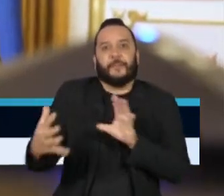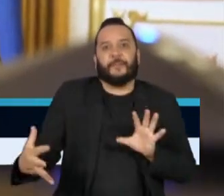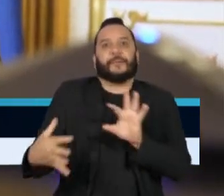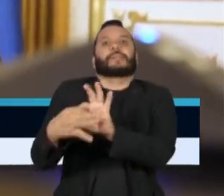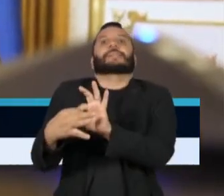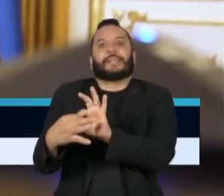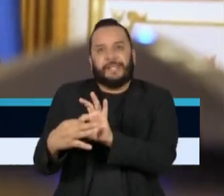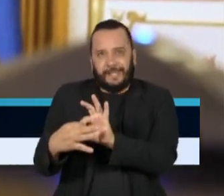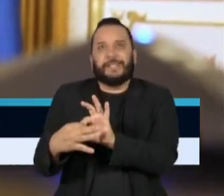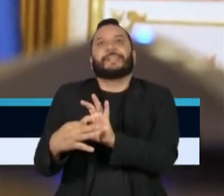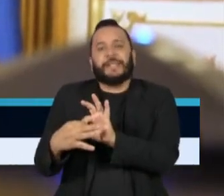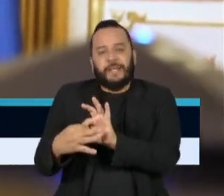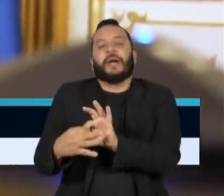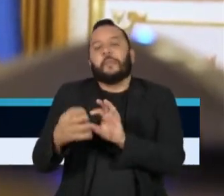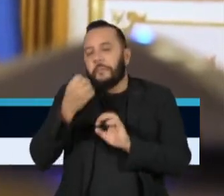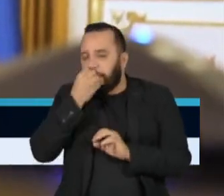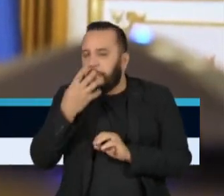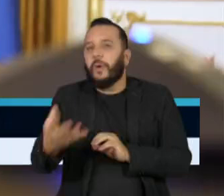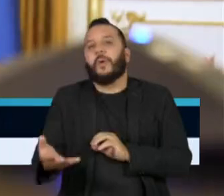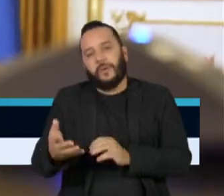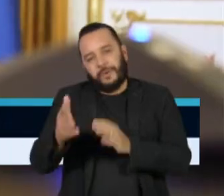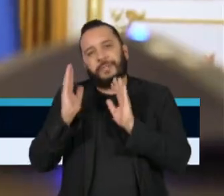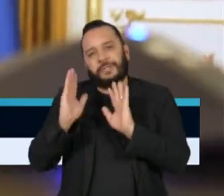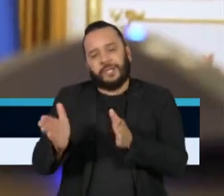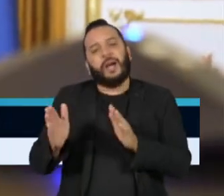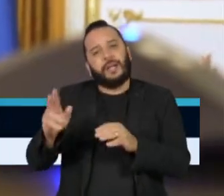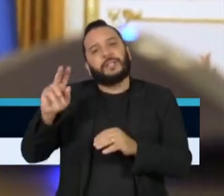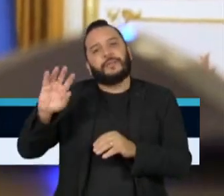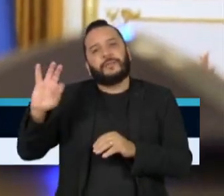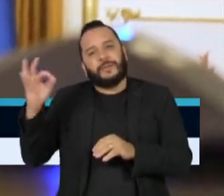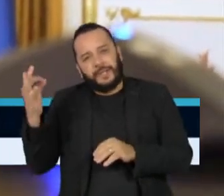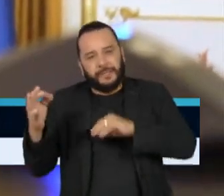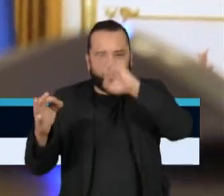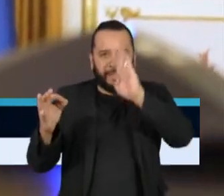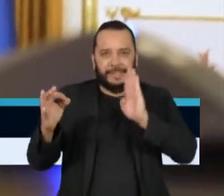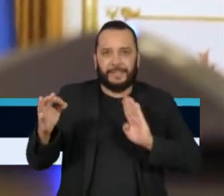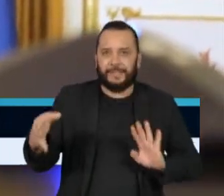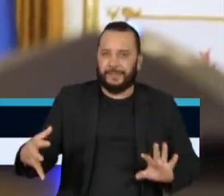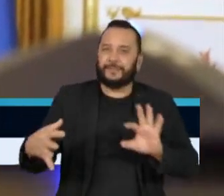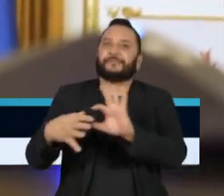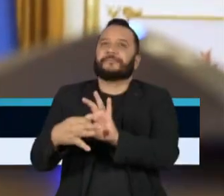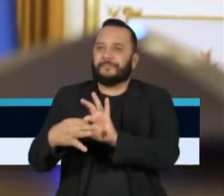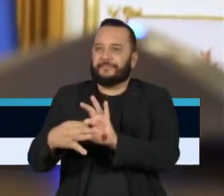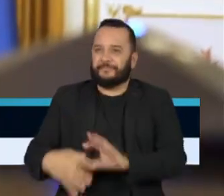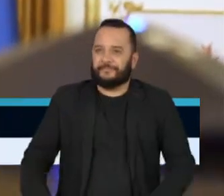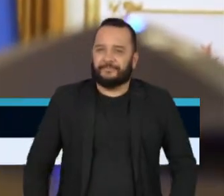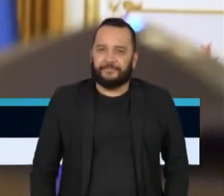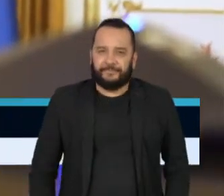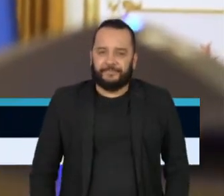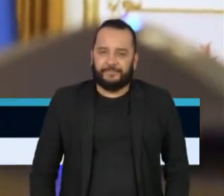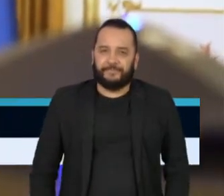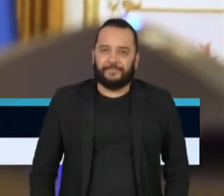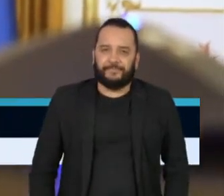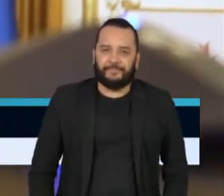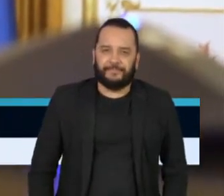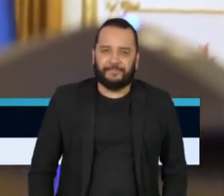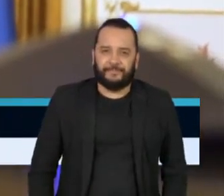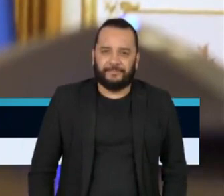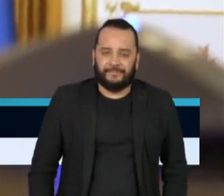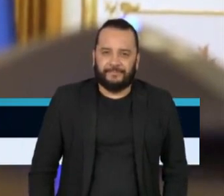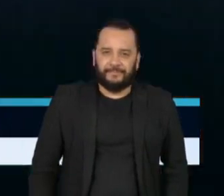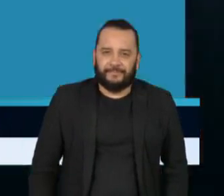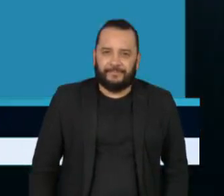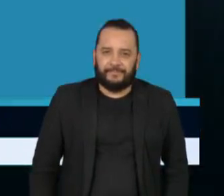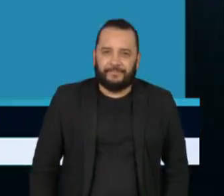estratégica digna da história dos dois países. Um parceria estratégica à hauteur de nossa história e dos